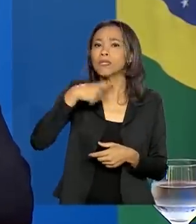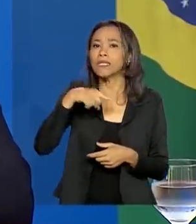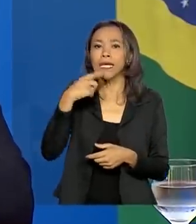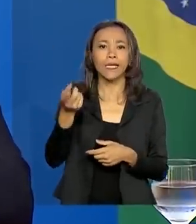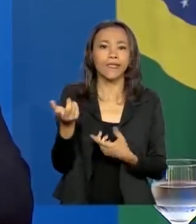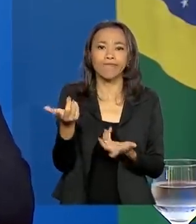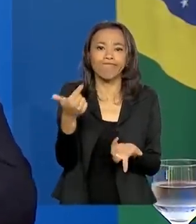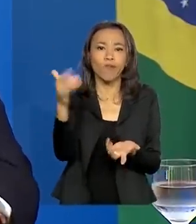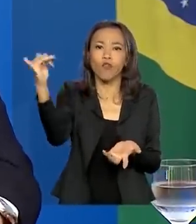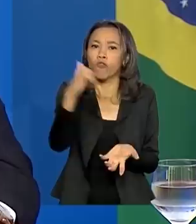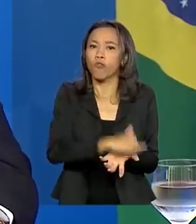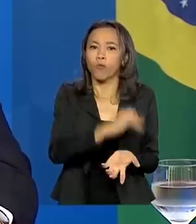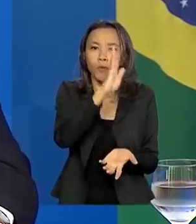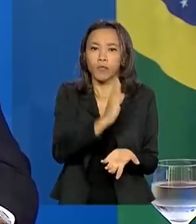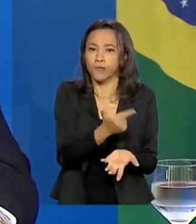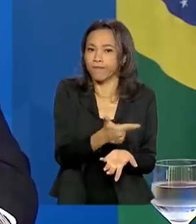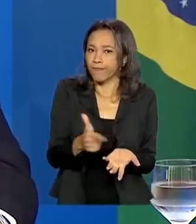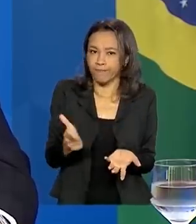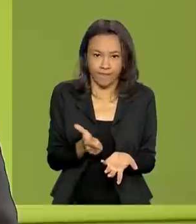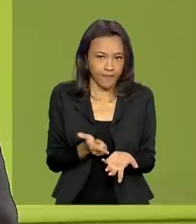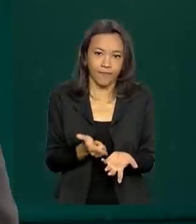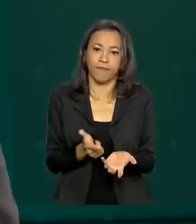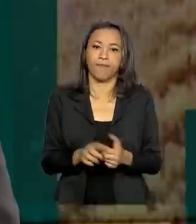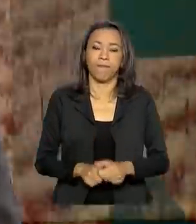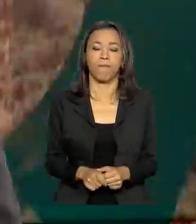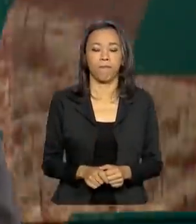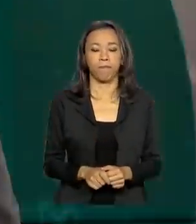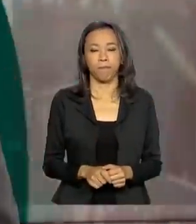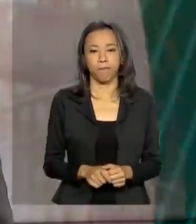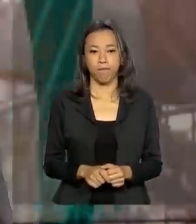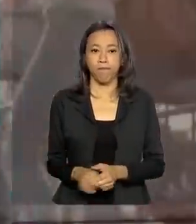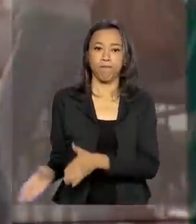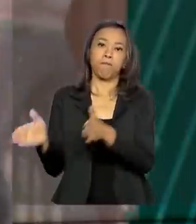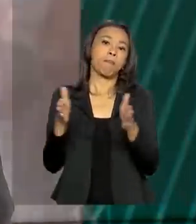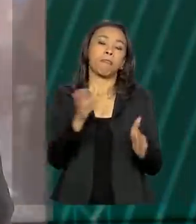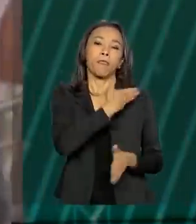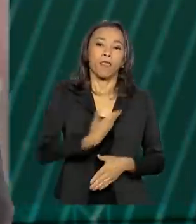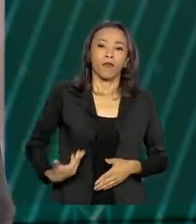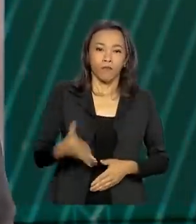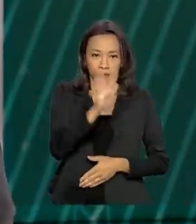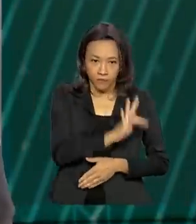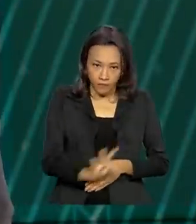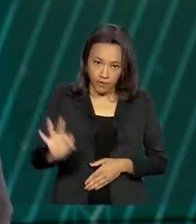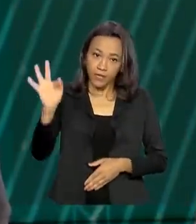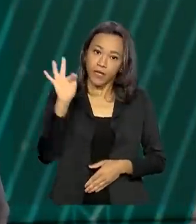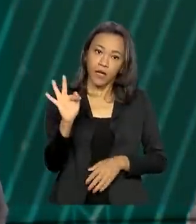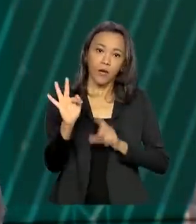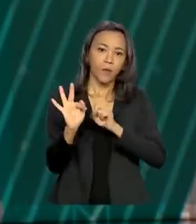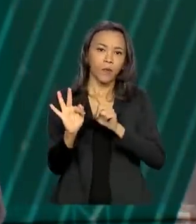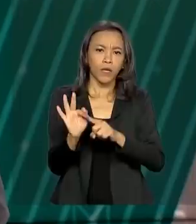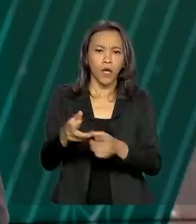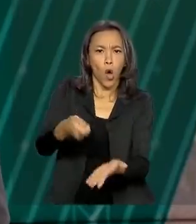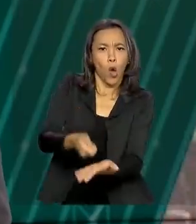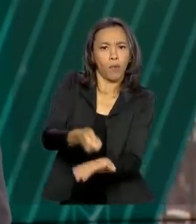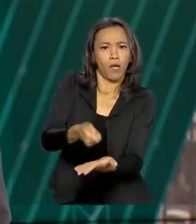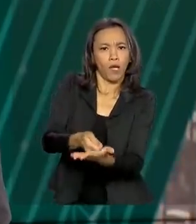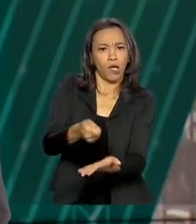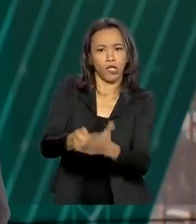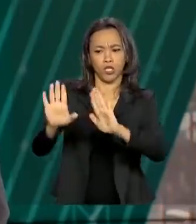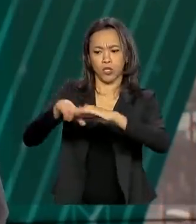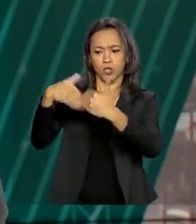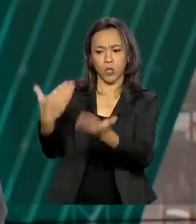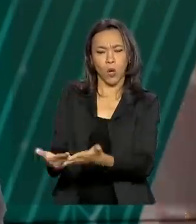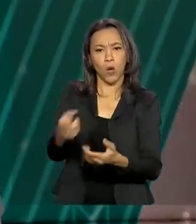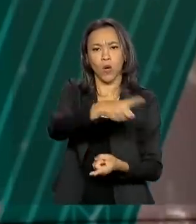disponível nenhum tipo de voo comercial. E o governo federal suspendeu a obrigatoriedade de escolas e